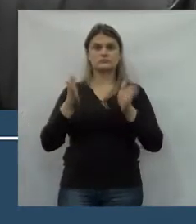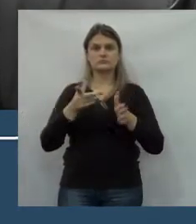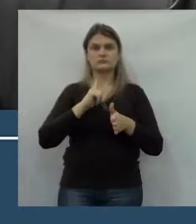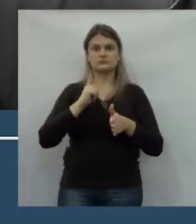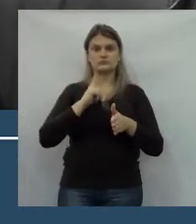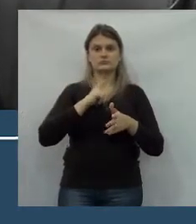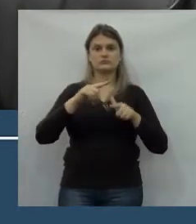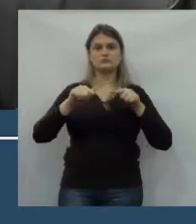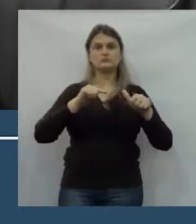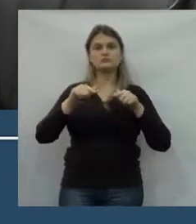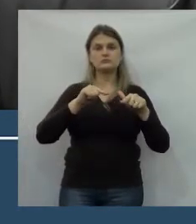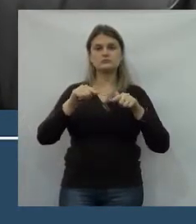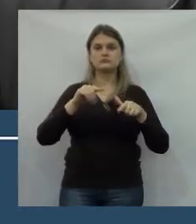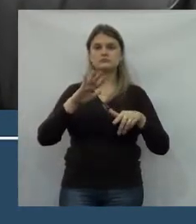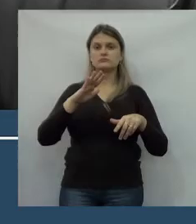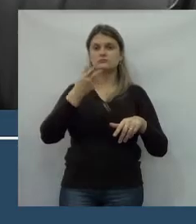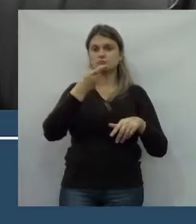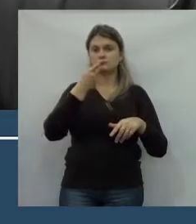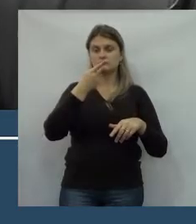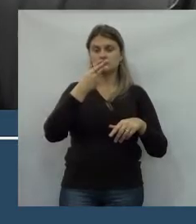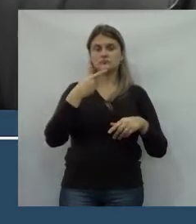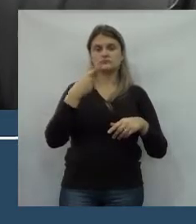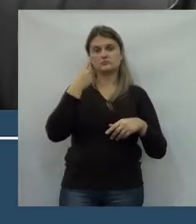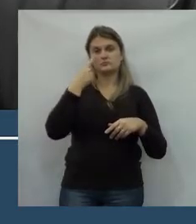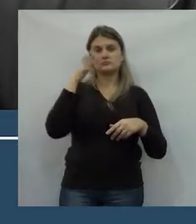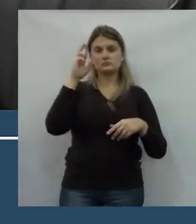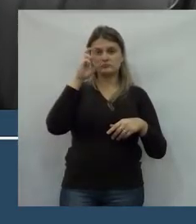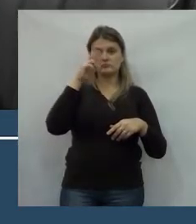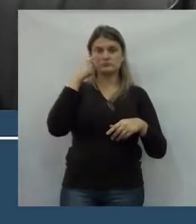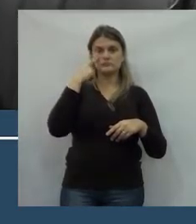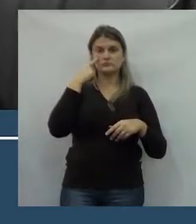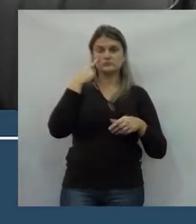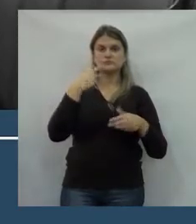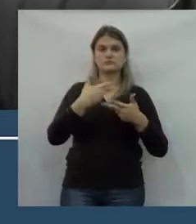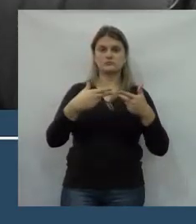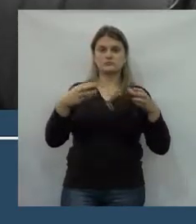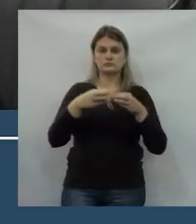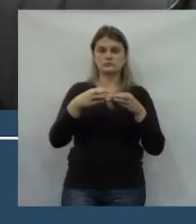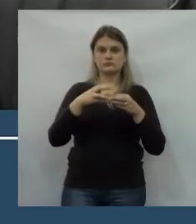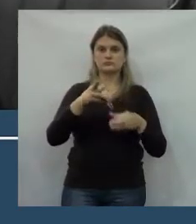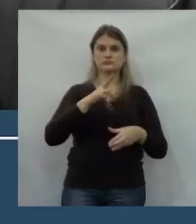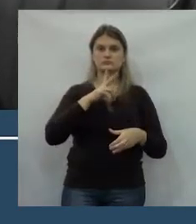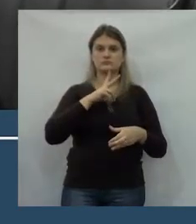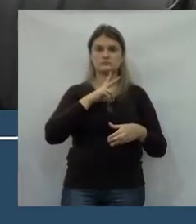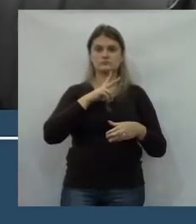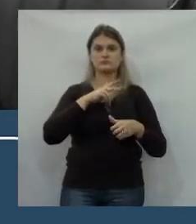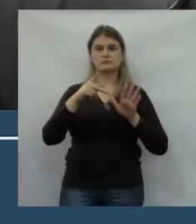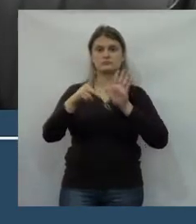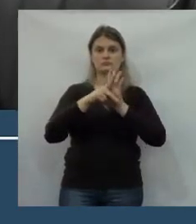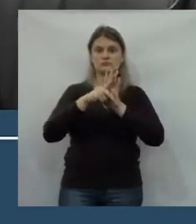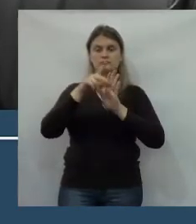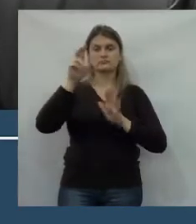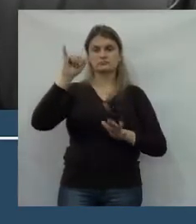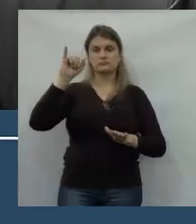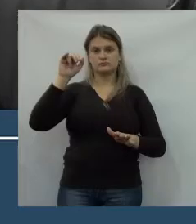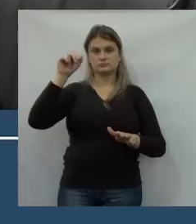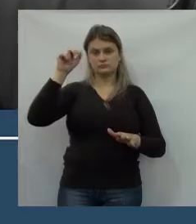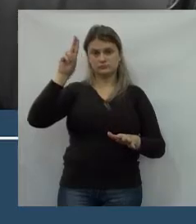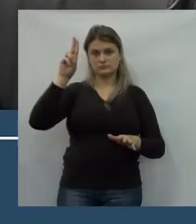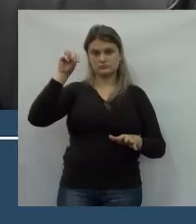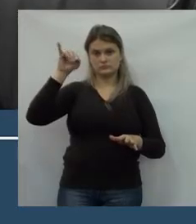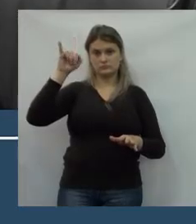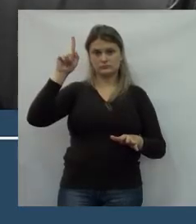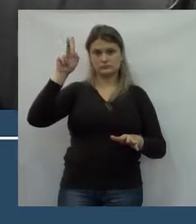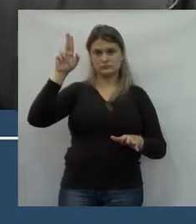hoje nós temos uma prestação de serviços através de instituições privadas, como a própria Uniguaçu, e até